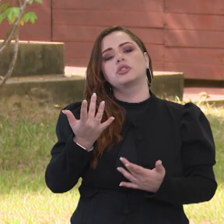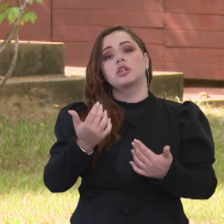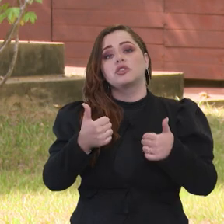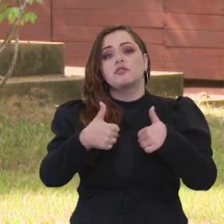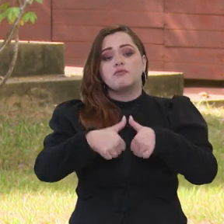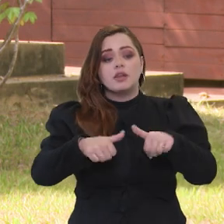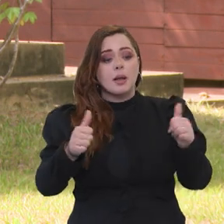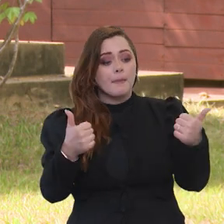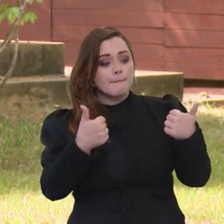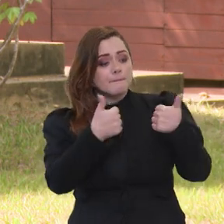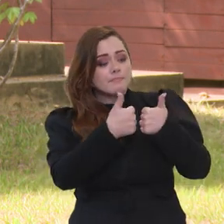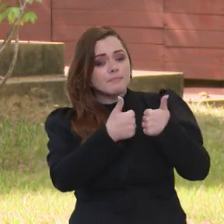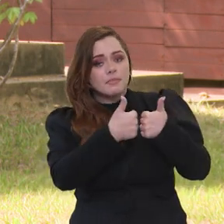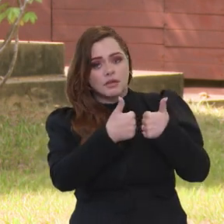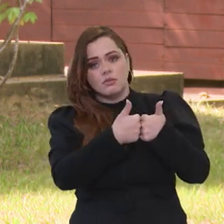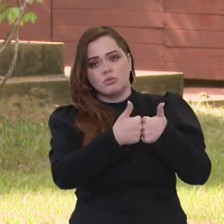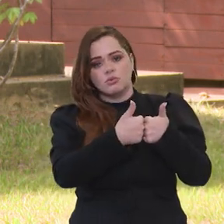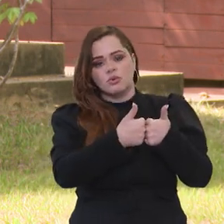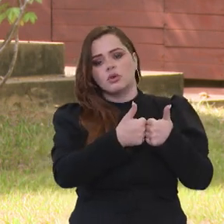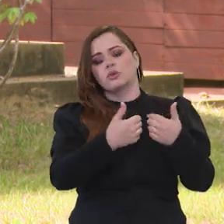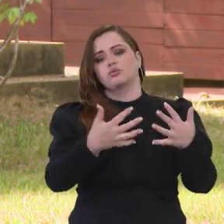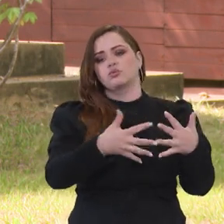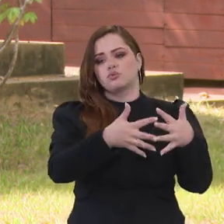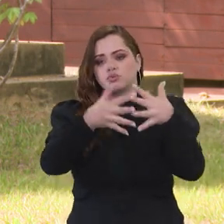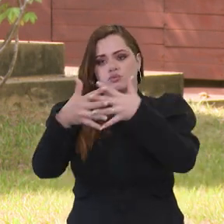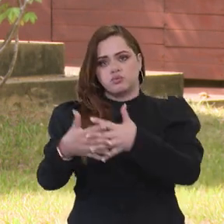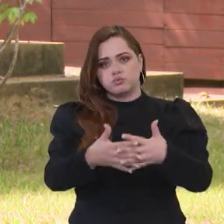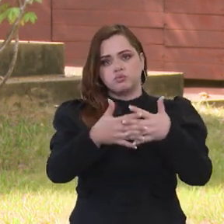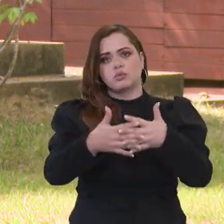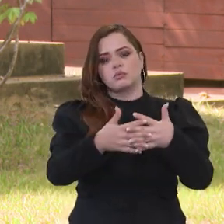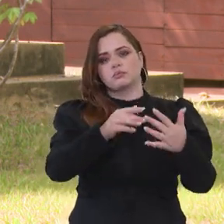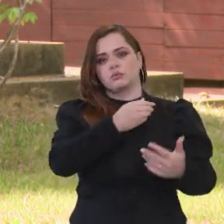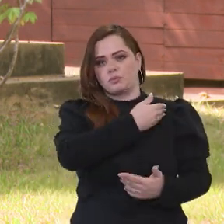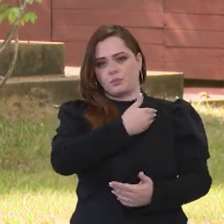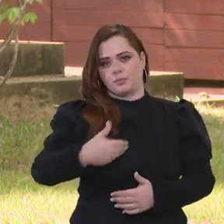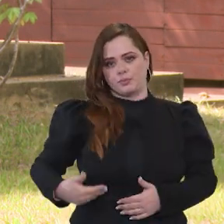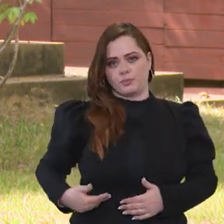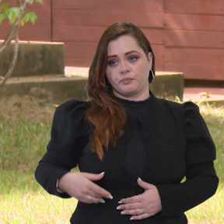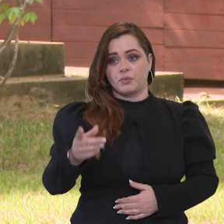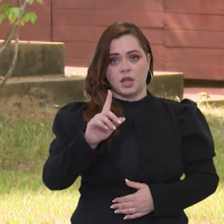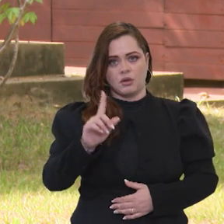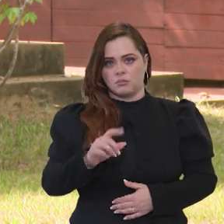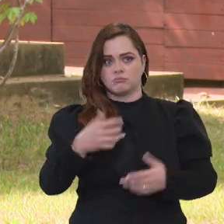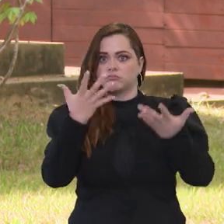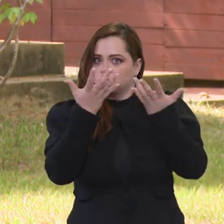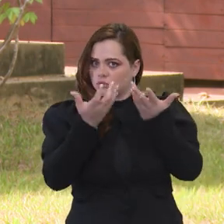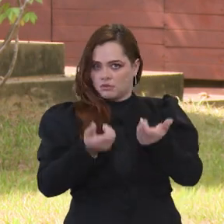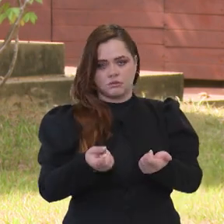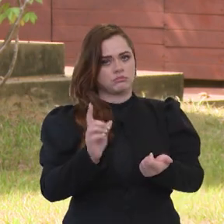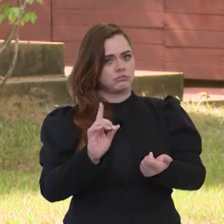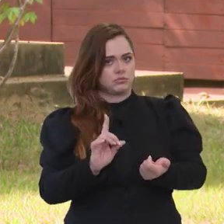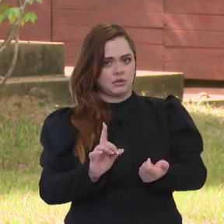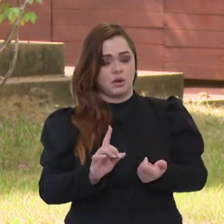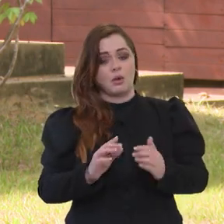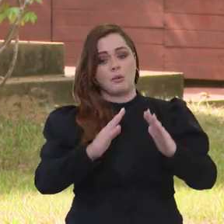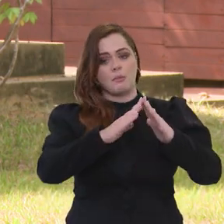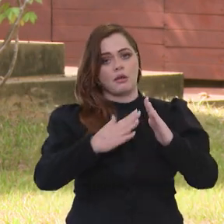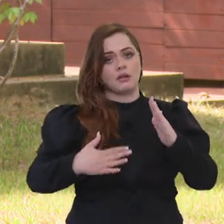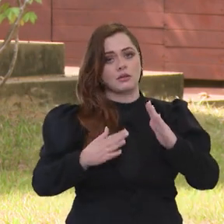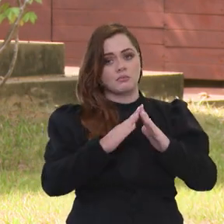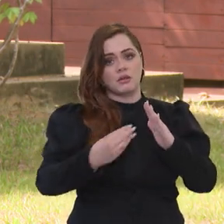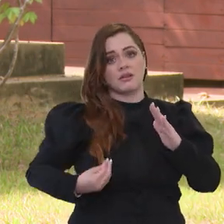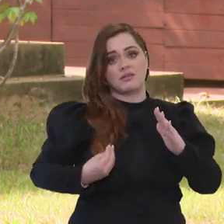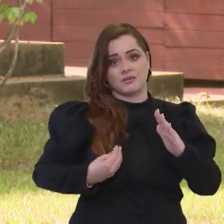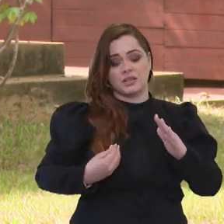de estar perto, os terrenos estarem próximos dos equipamentos públicos. Agora não será mais permitido que os